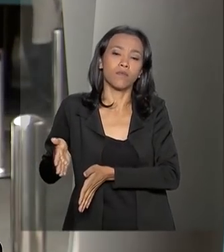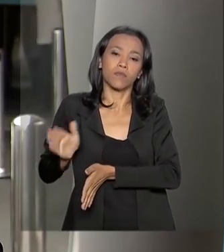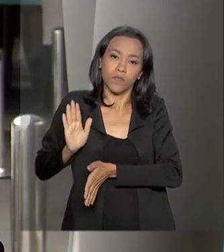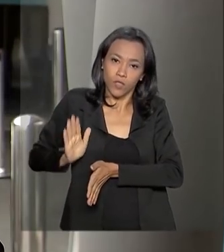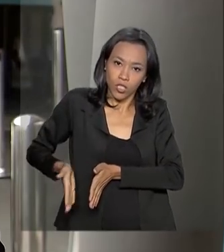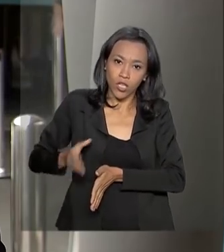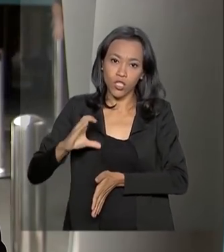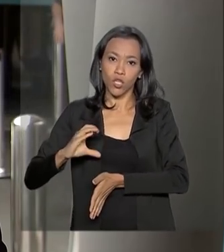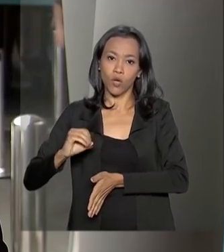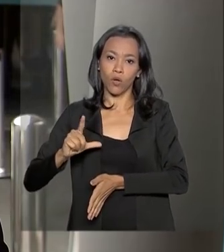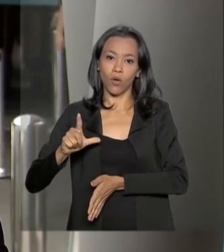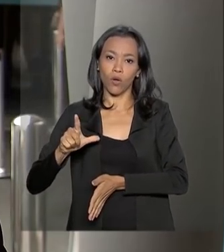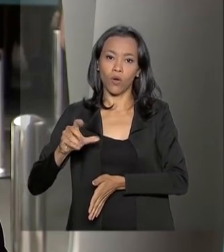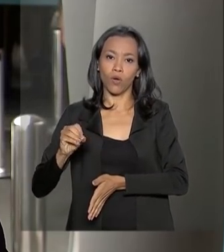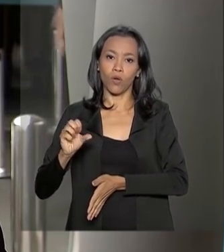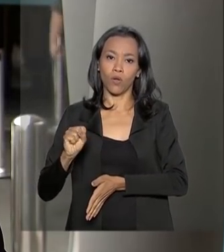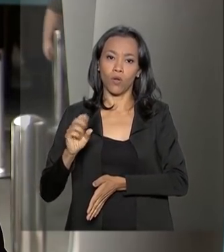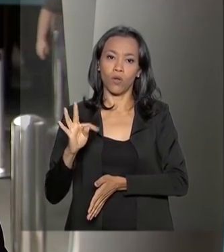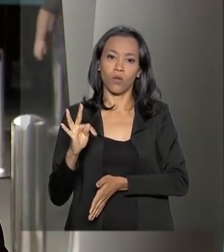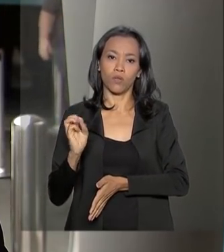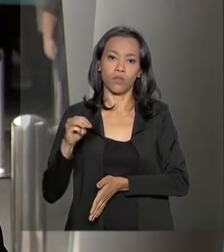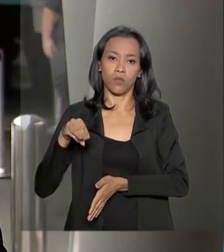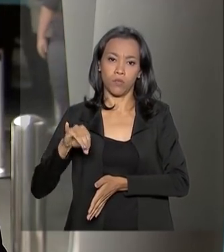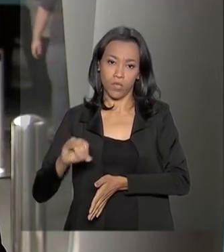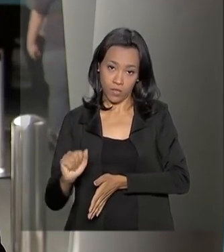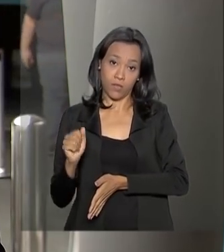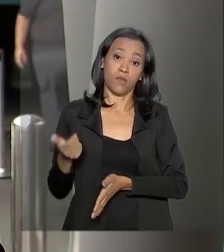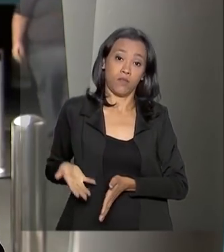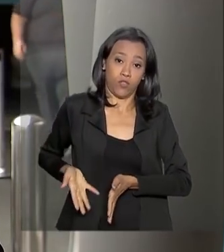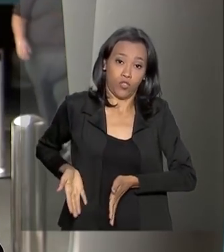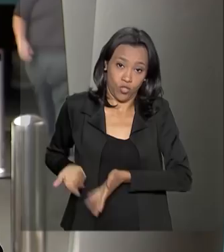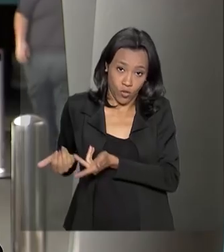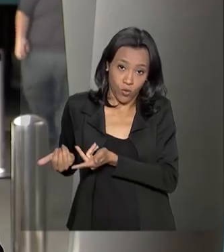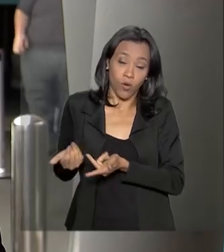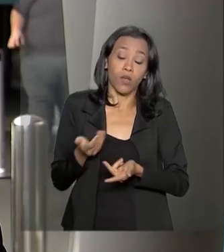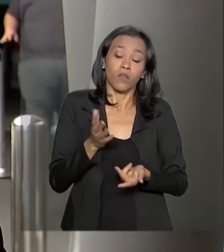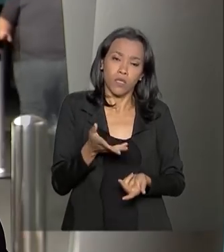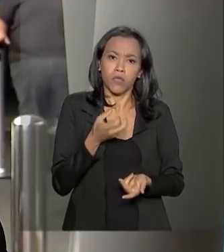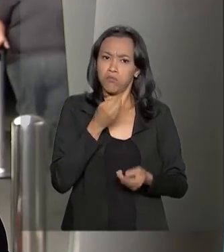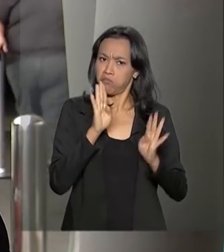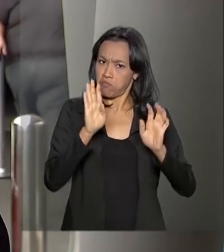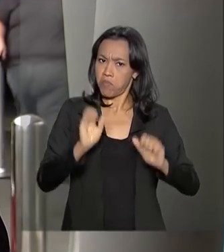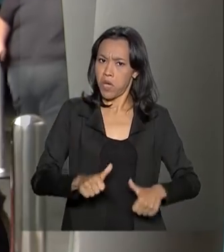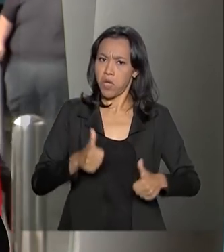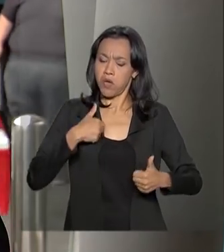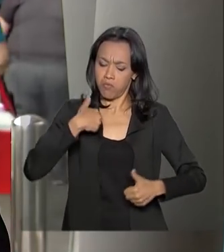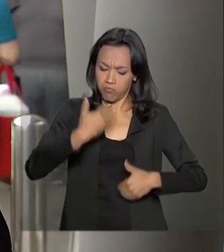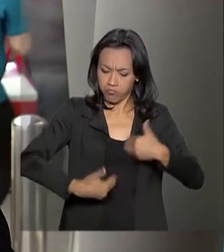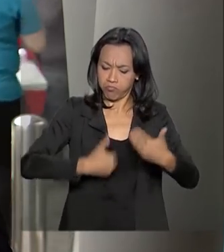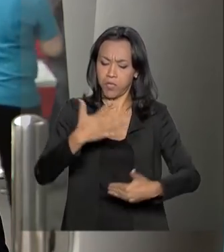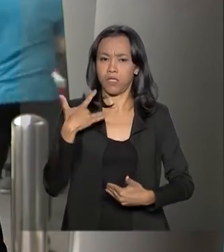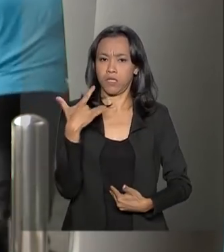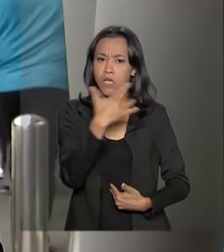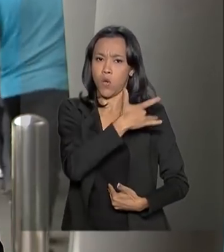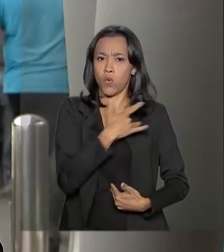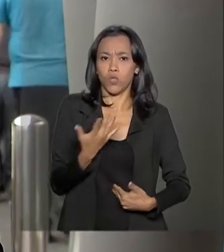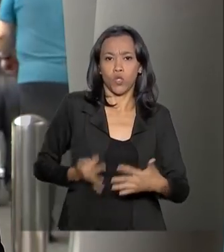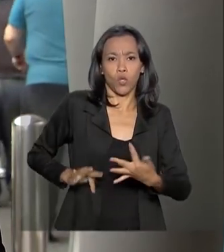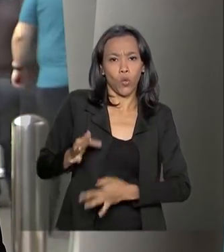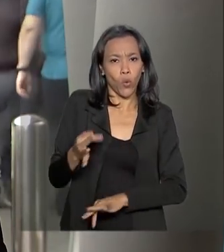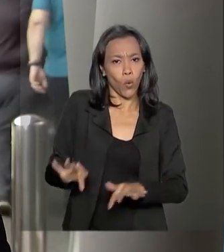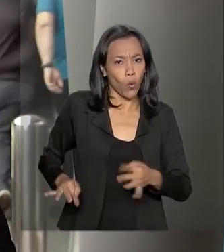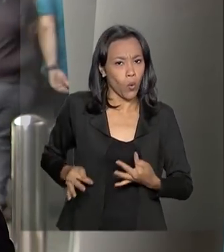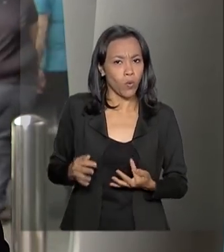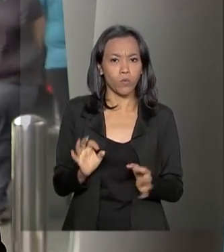bolsa de colostomia, dão conta de que o presidente tem evolução clínica estável. Ele segue sem dores e